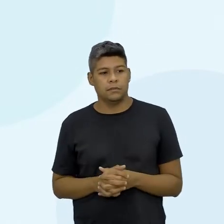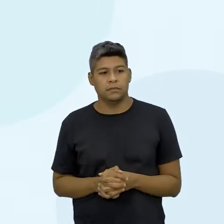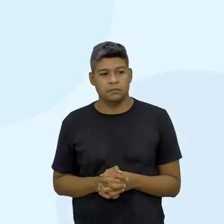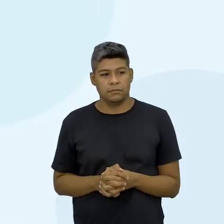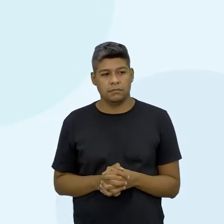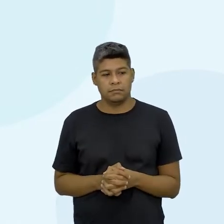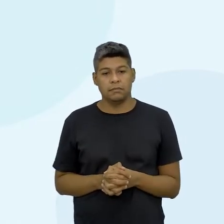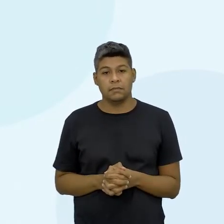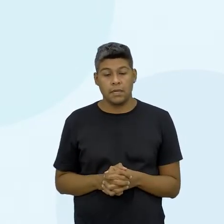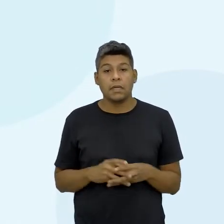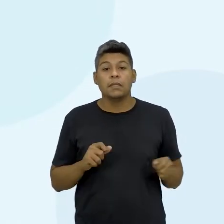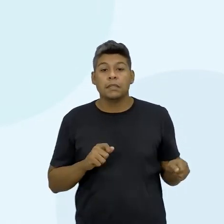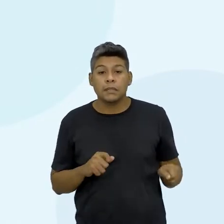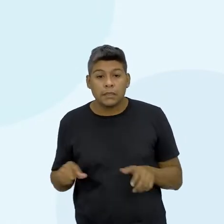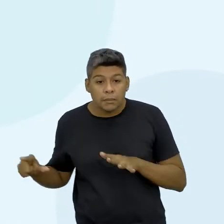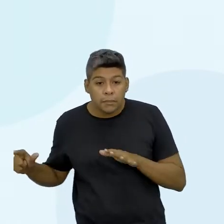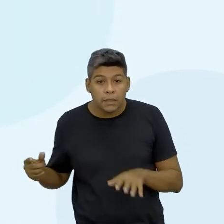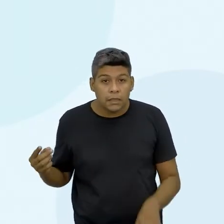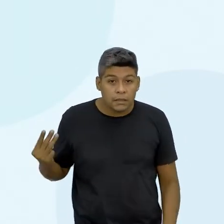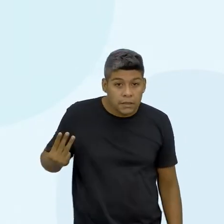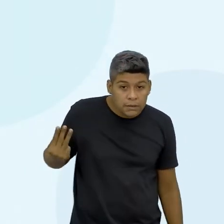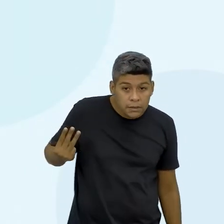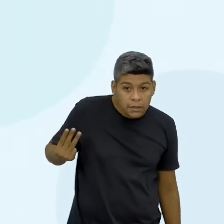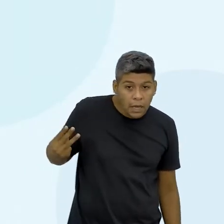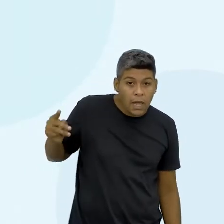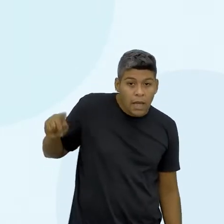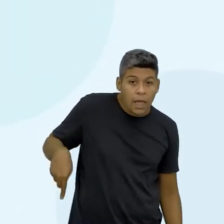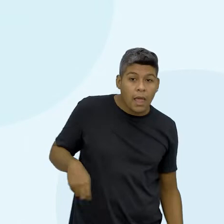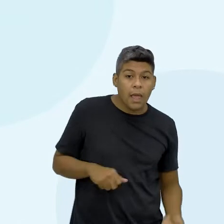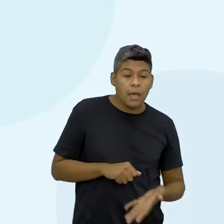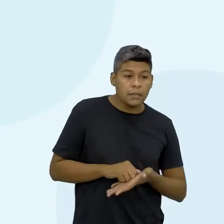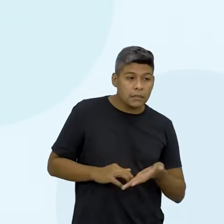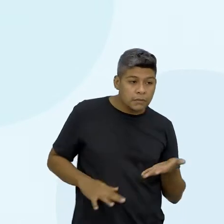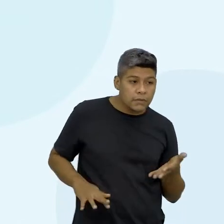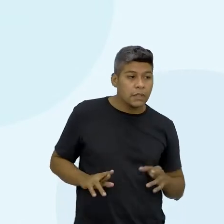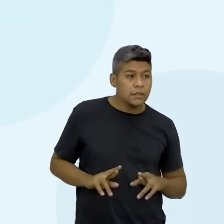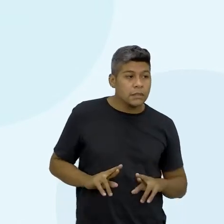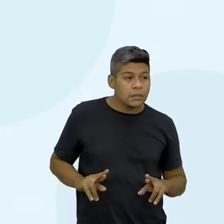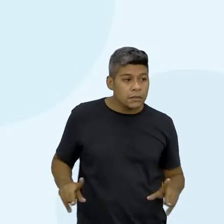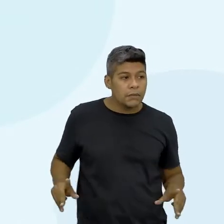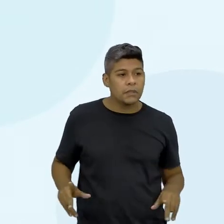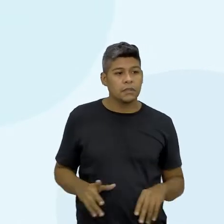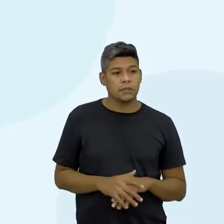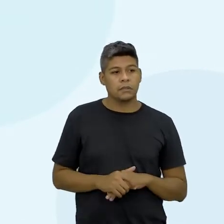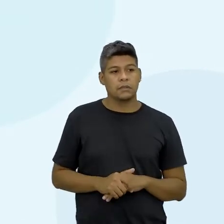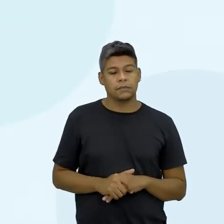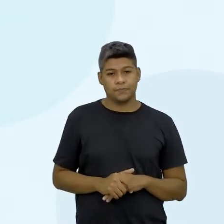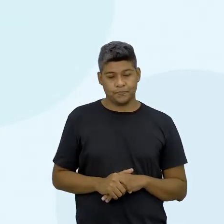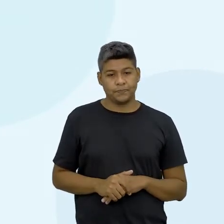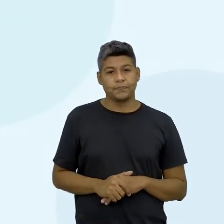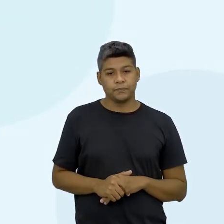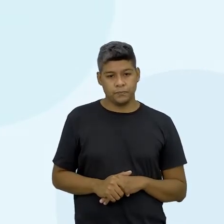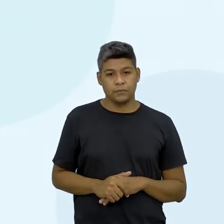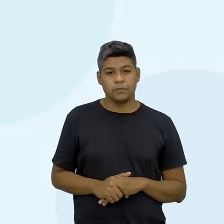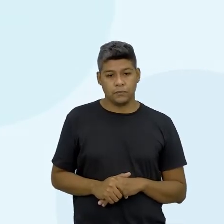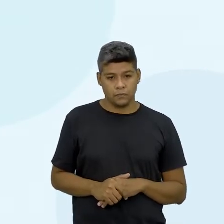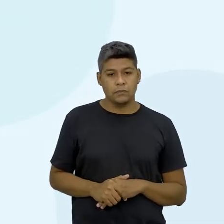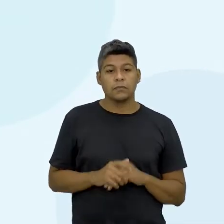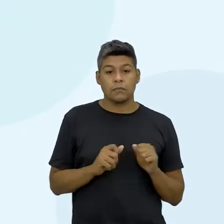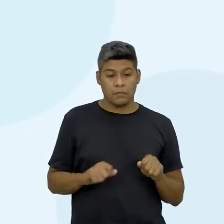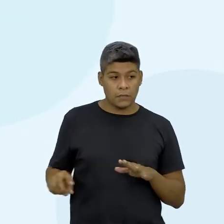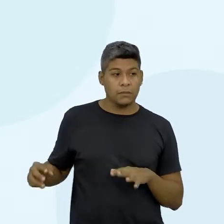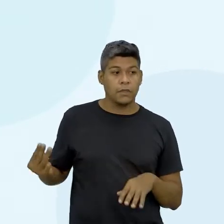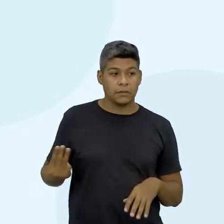Já na semana 3, foi uma atividade diferente. Então na semana 3,